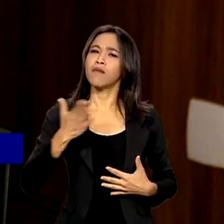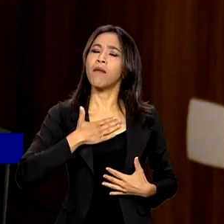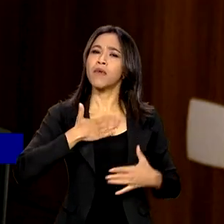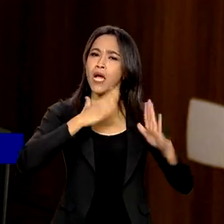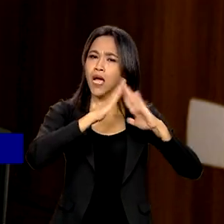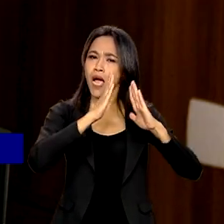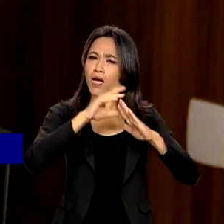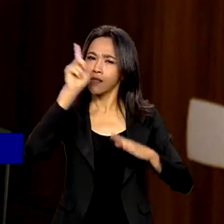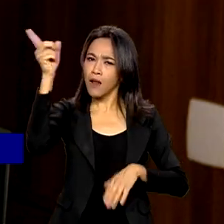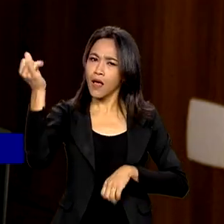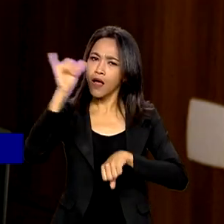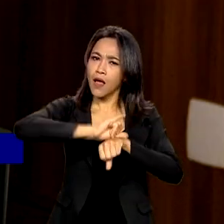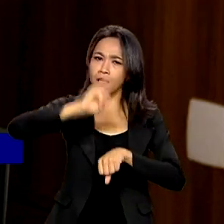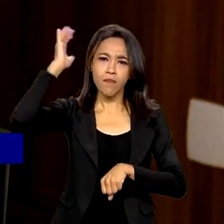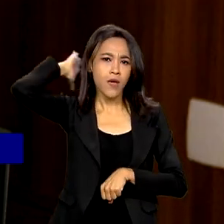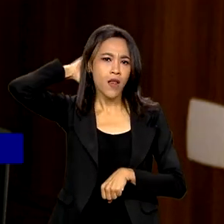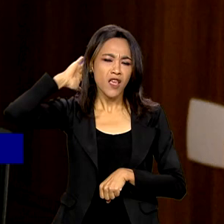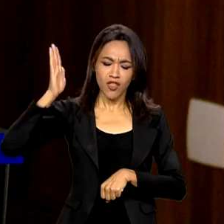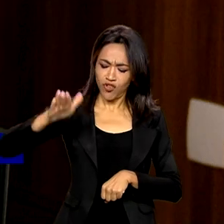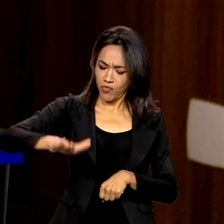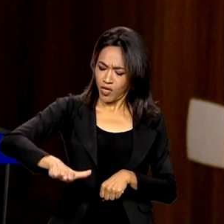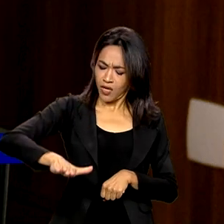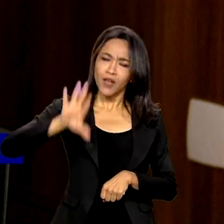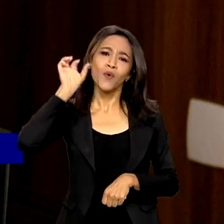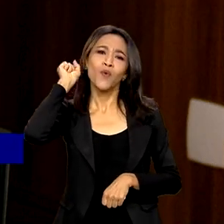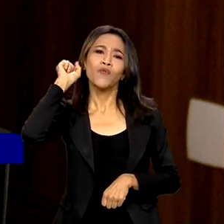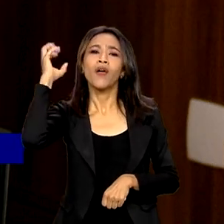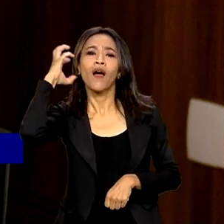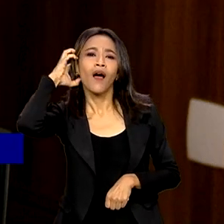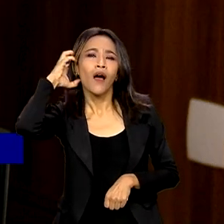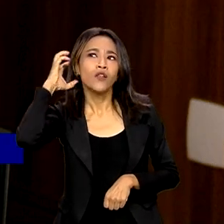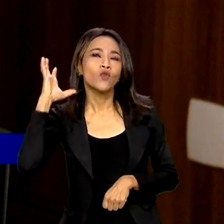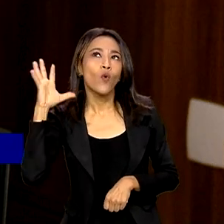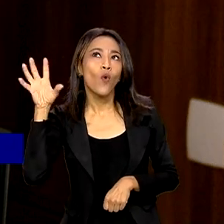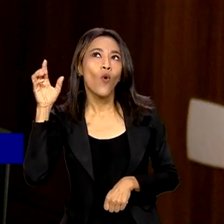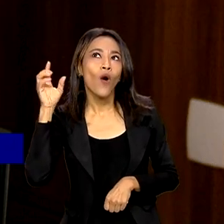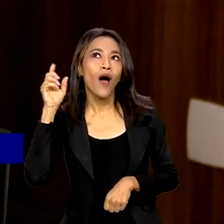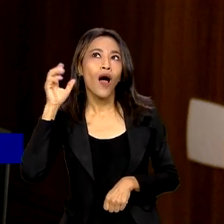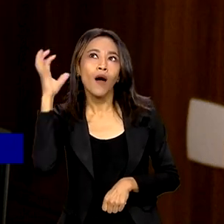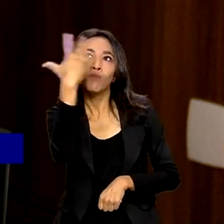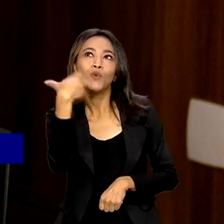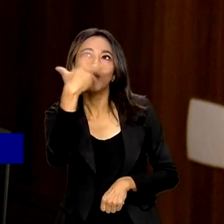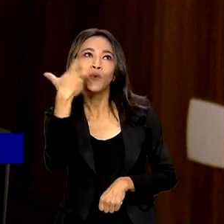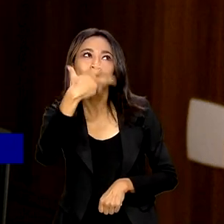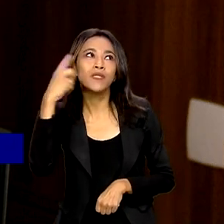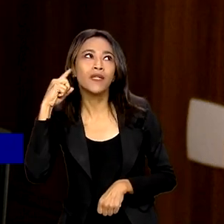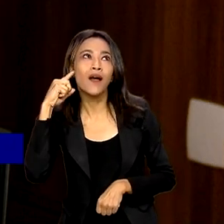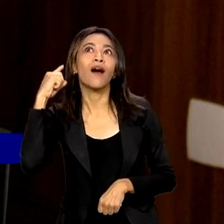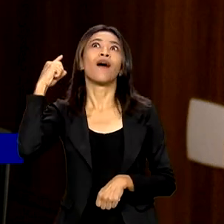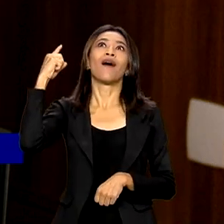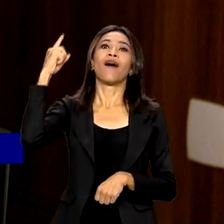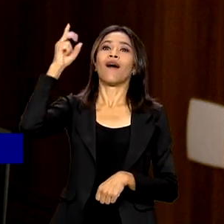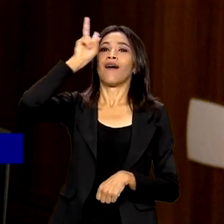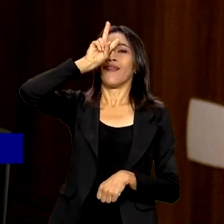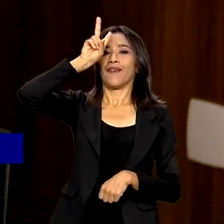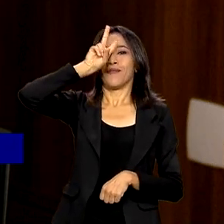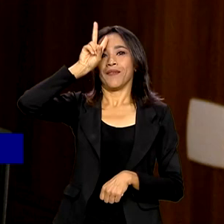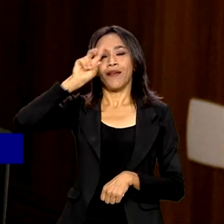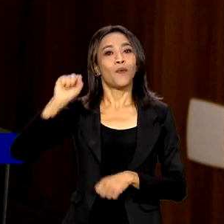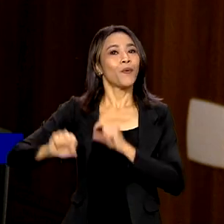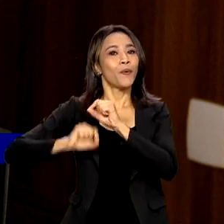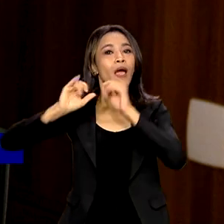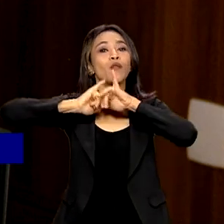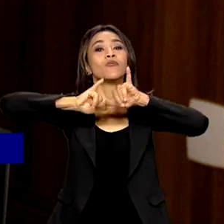Belém, ouvia a Voz do Brasil desde muito pequeno. Quando entrava aquele som, enfim, inconfundível que anunciava